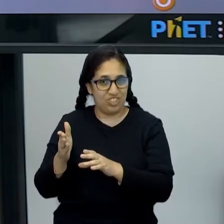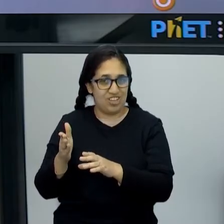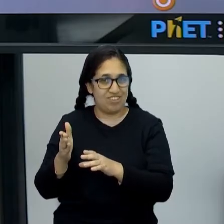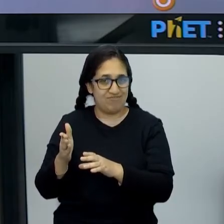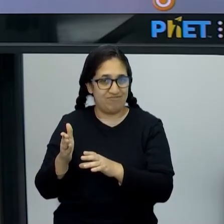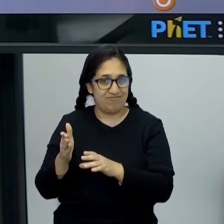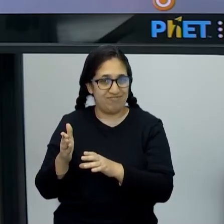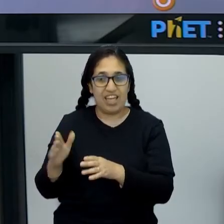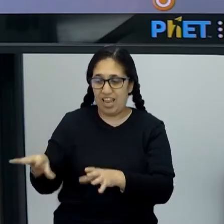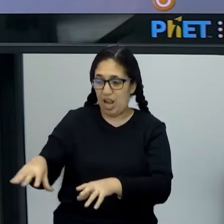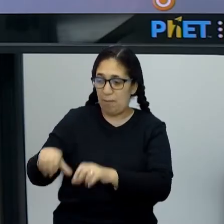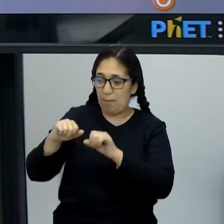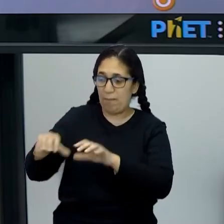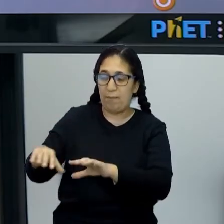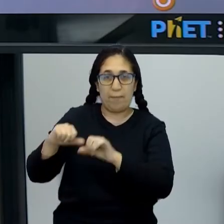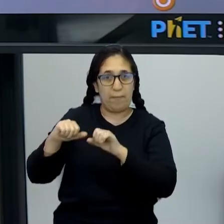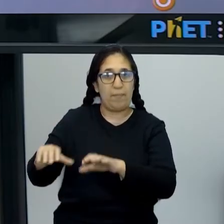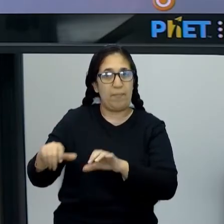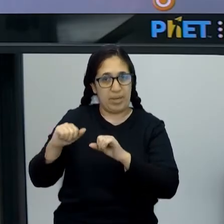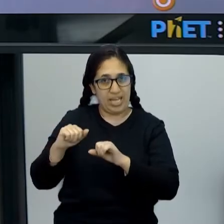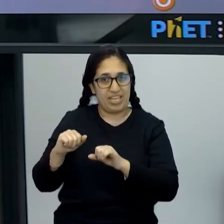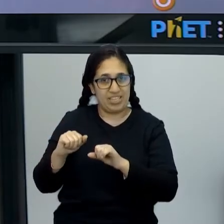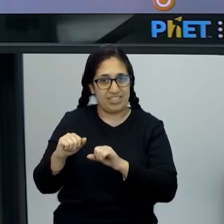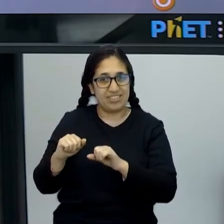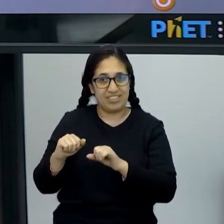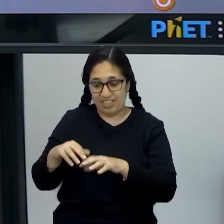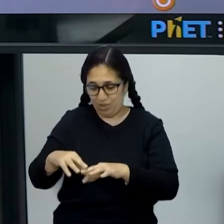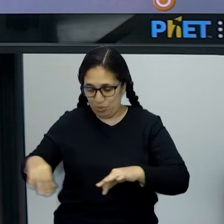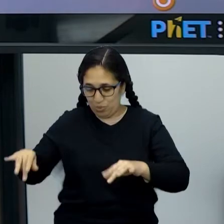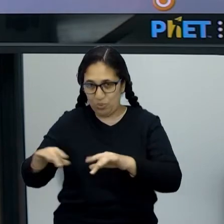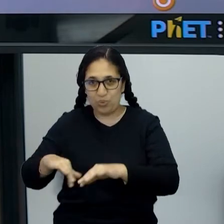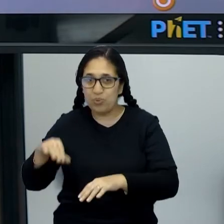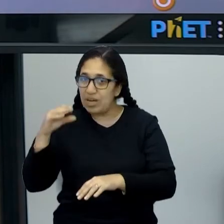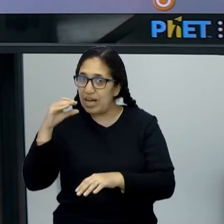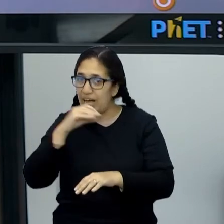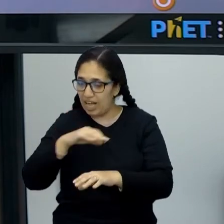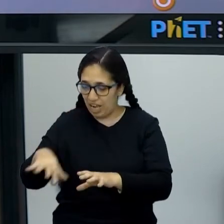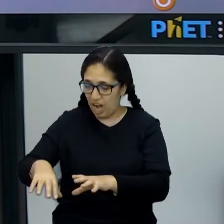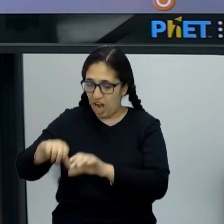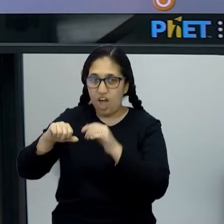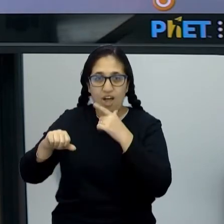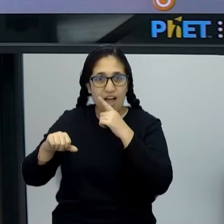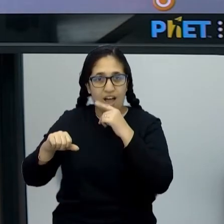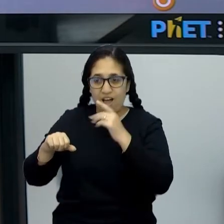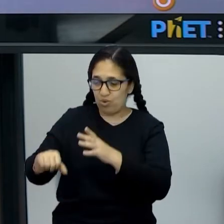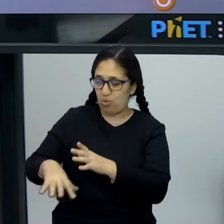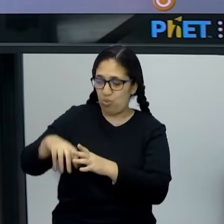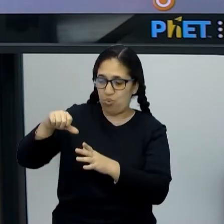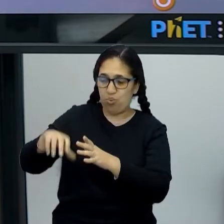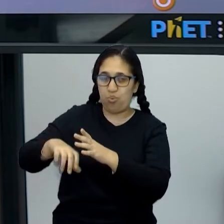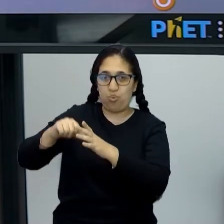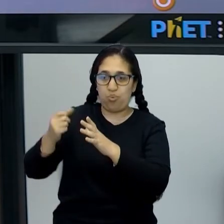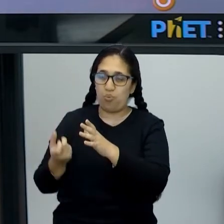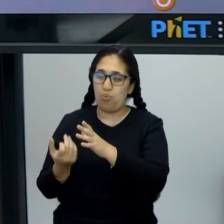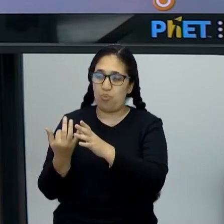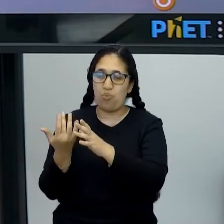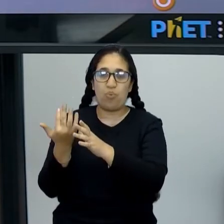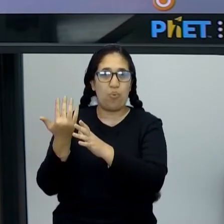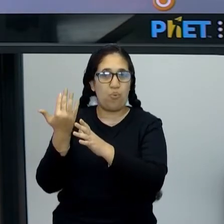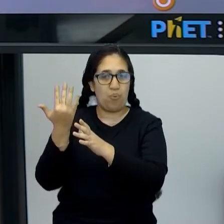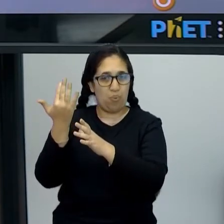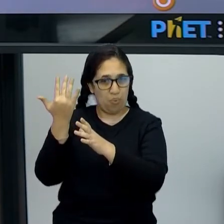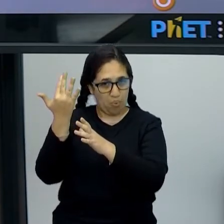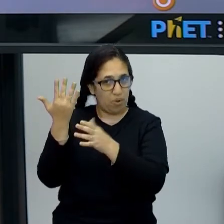essa água rouba o calor, ela tá mais fria, né. Então, o calor do solo vai pra água e a água rouba aquele calor e vem pra superfície, que é o que a gente